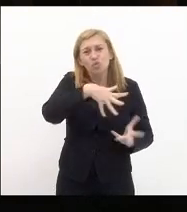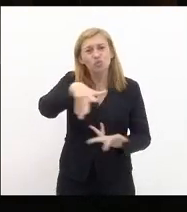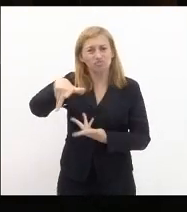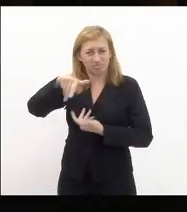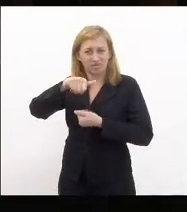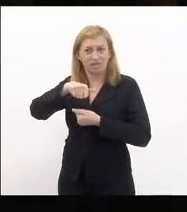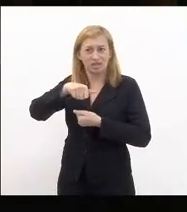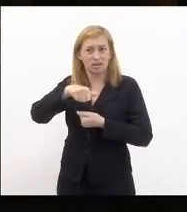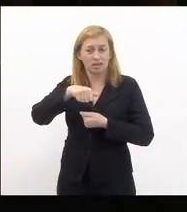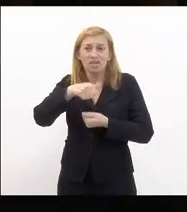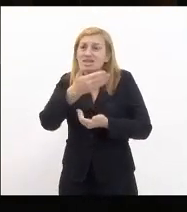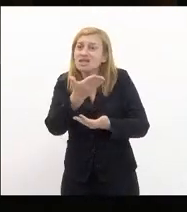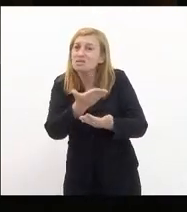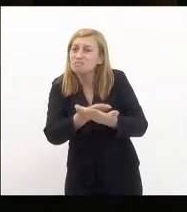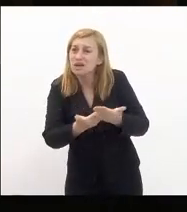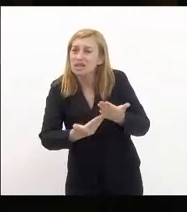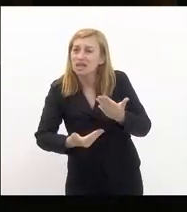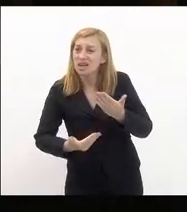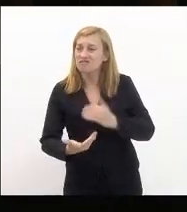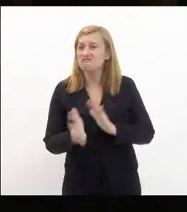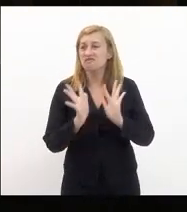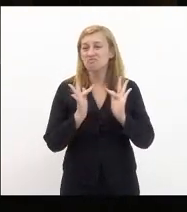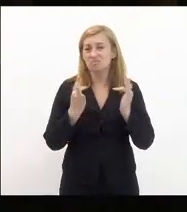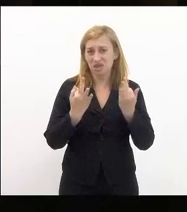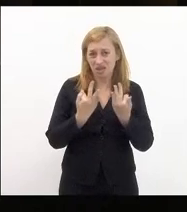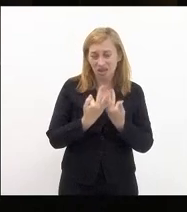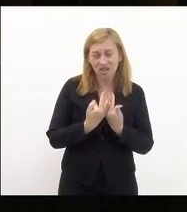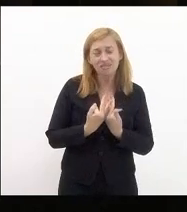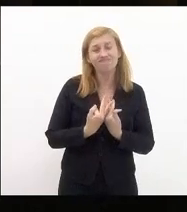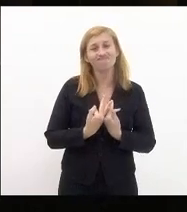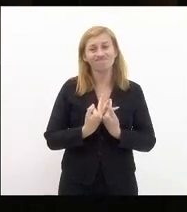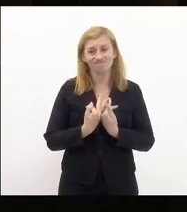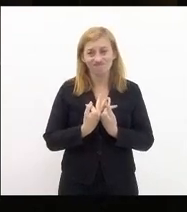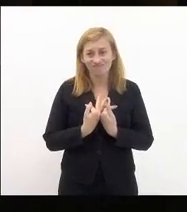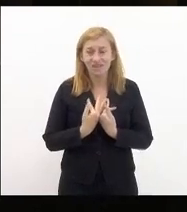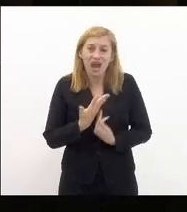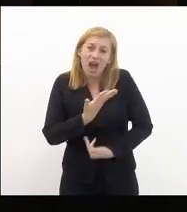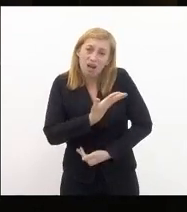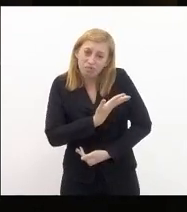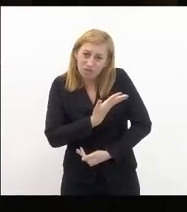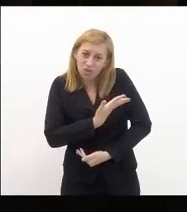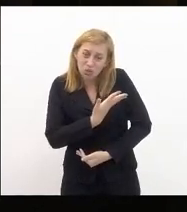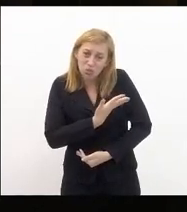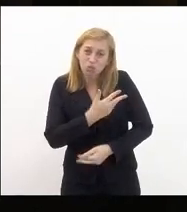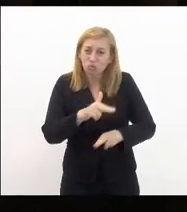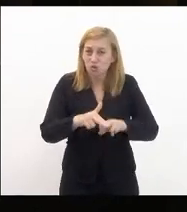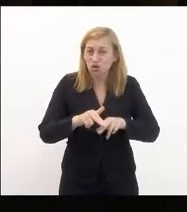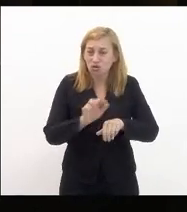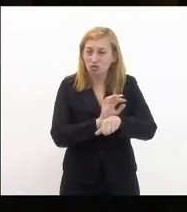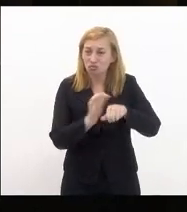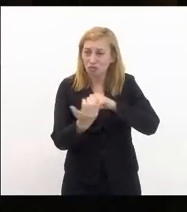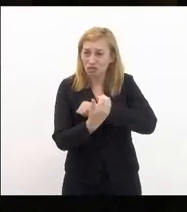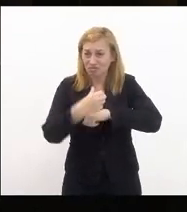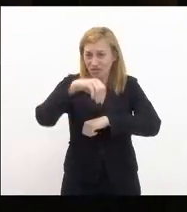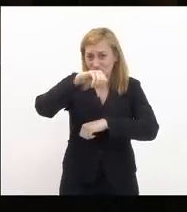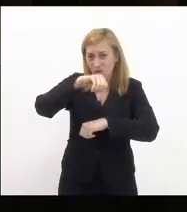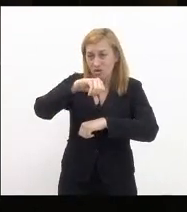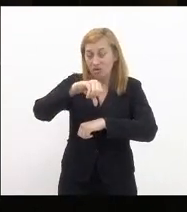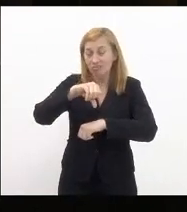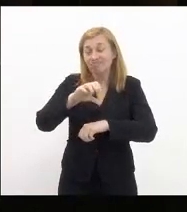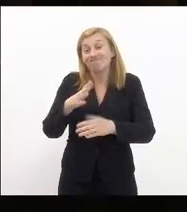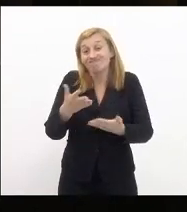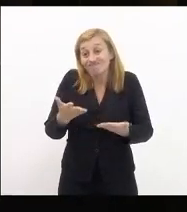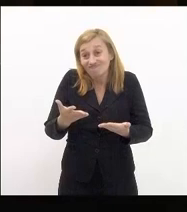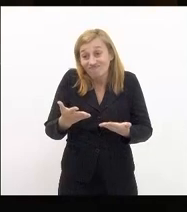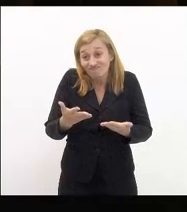além de perder entes queridos familiares amigos para covid-19 e para